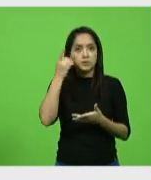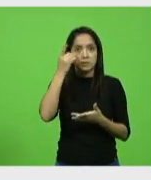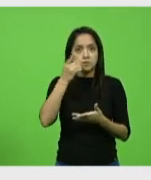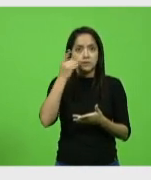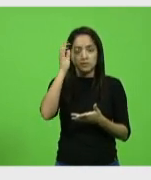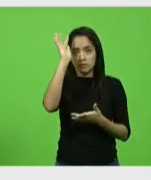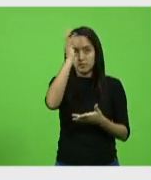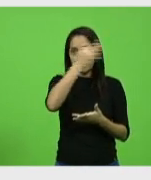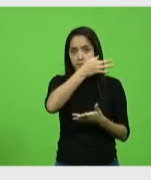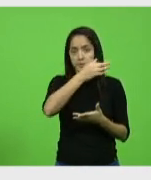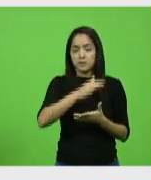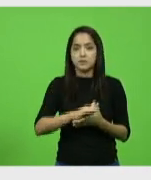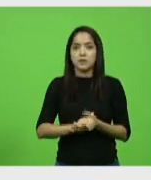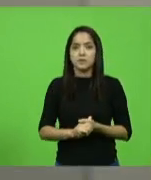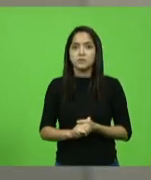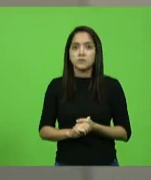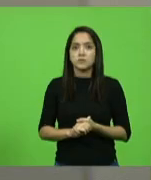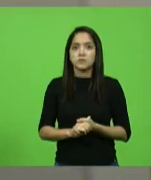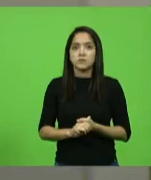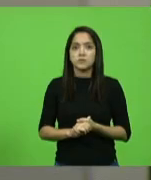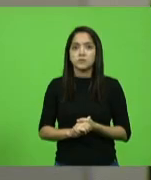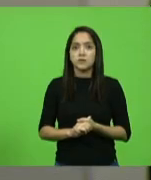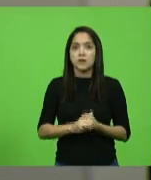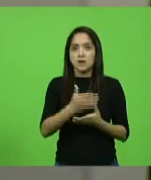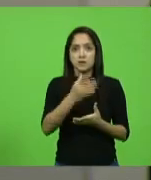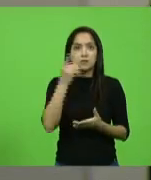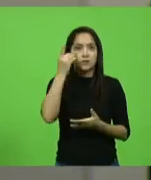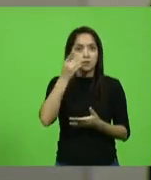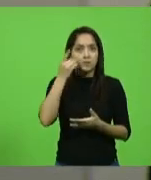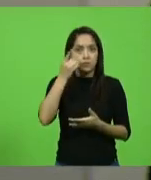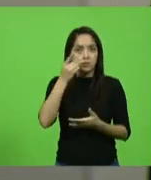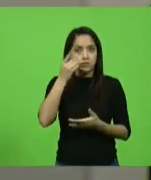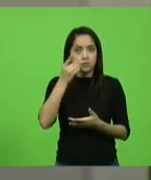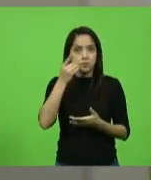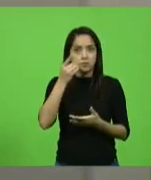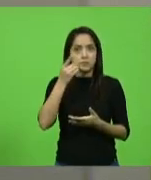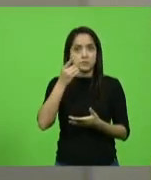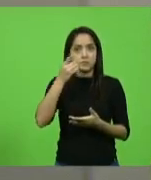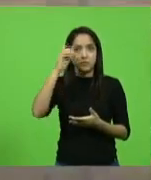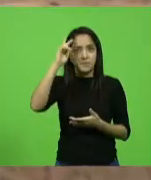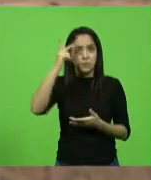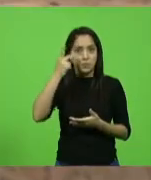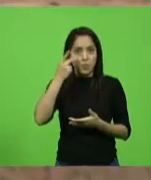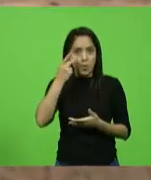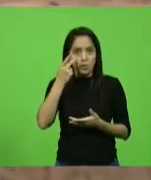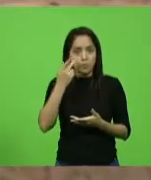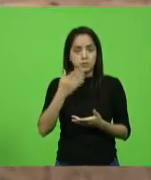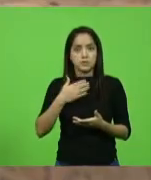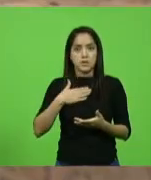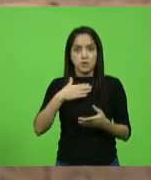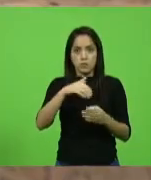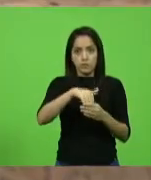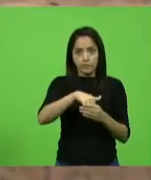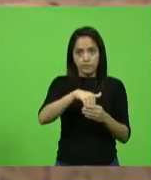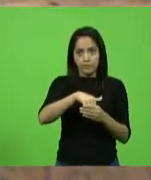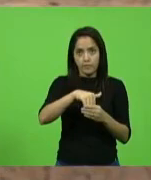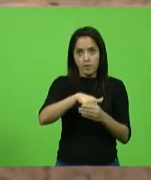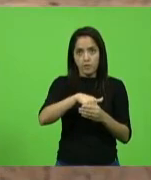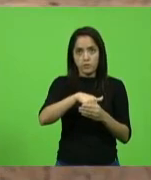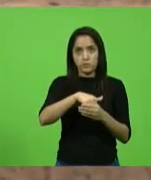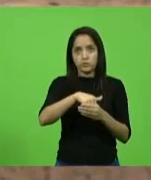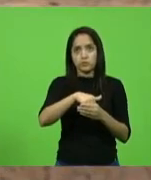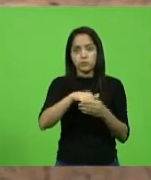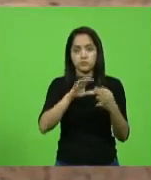Fabiano da Luz. Como vota o deputado Milton Obos. PSD vota